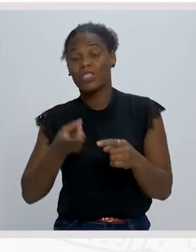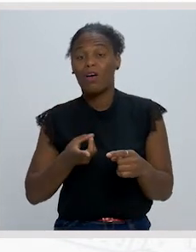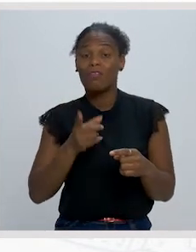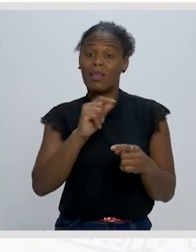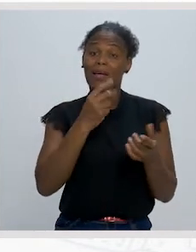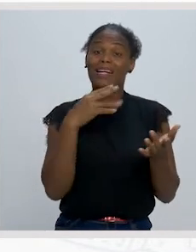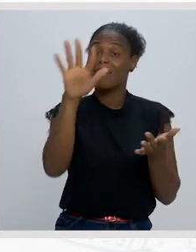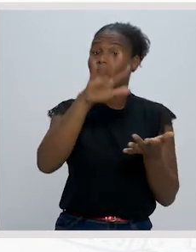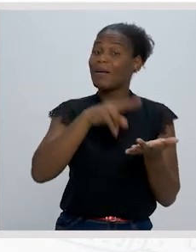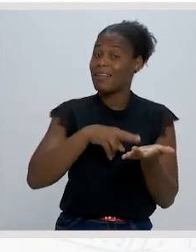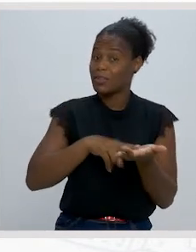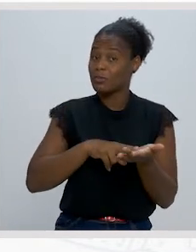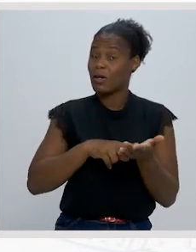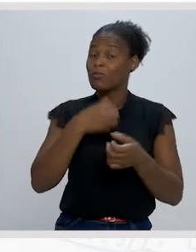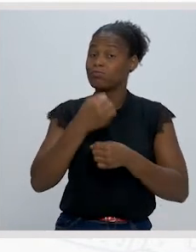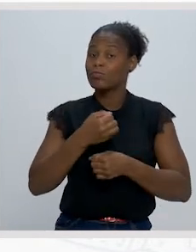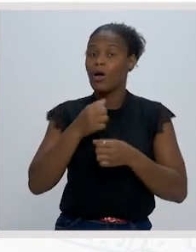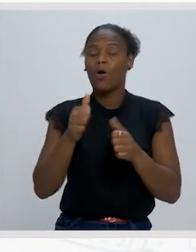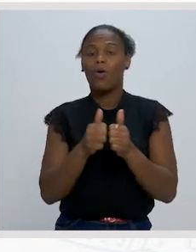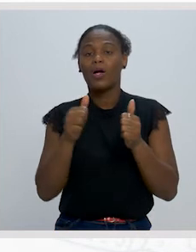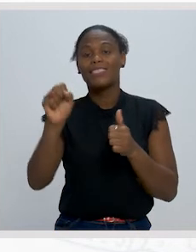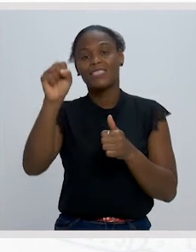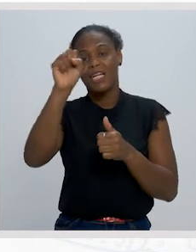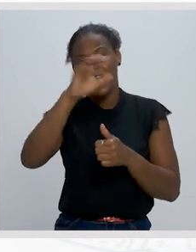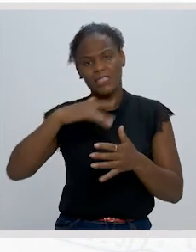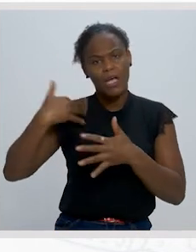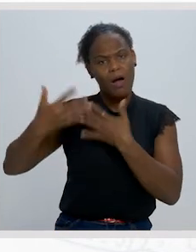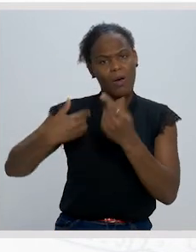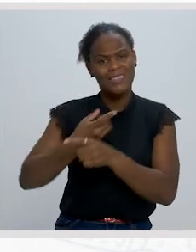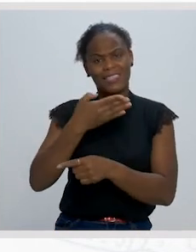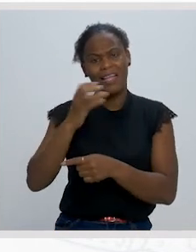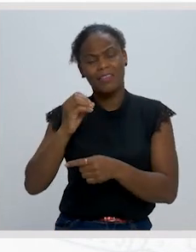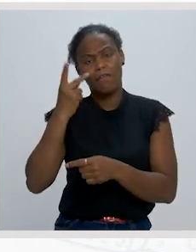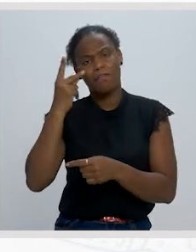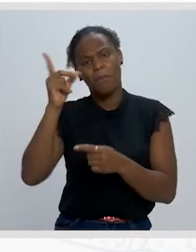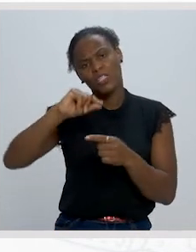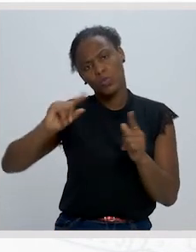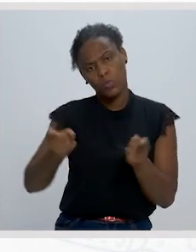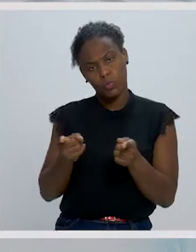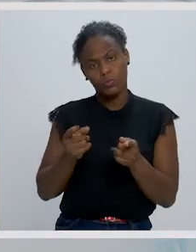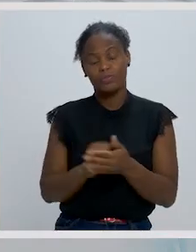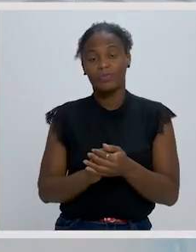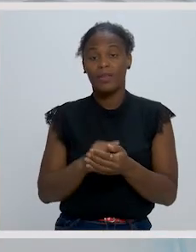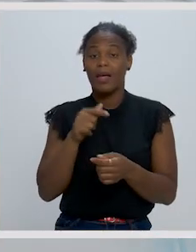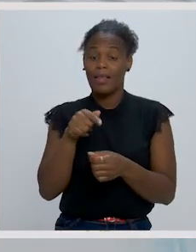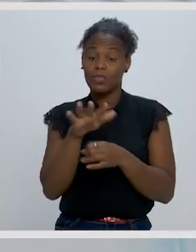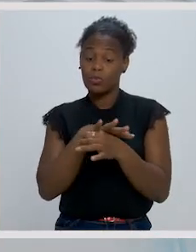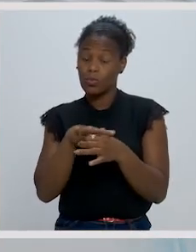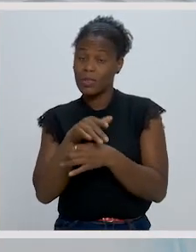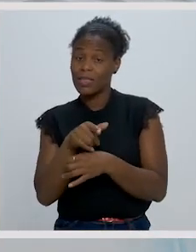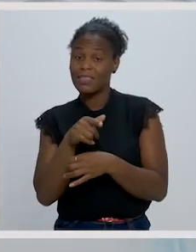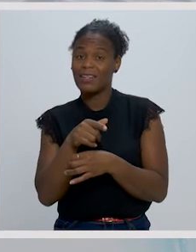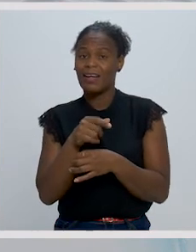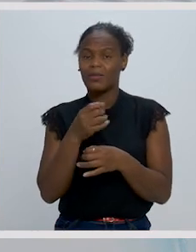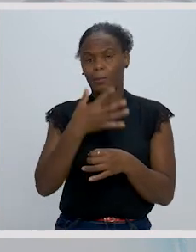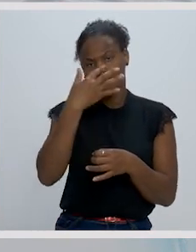afirma com a geração de 70 e terá a vida bastante mais curta. E é neste contexto de